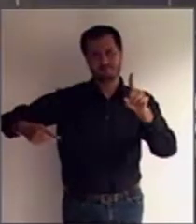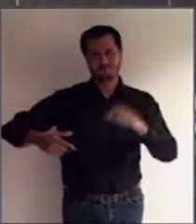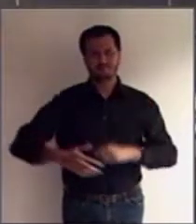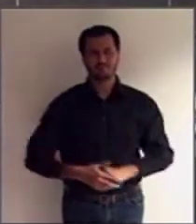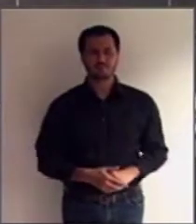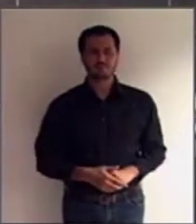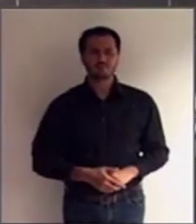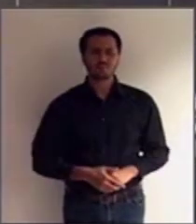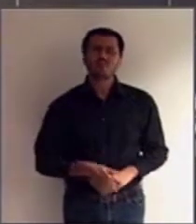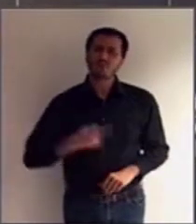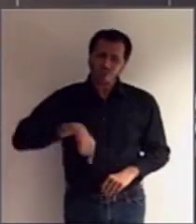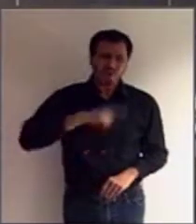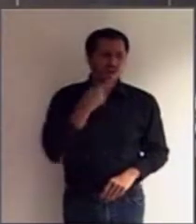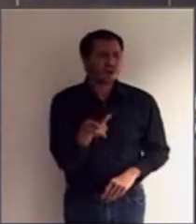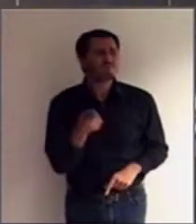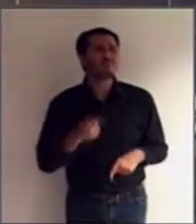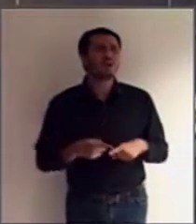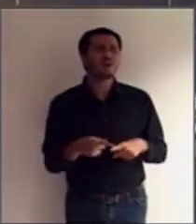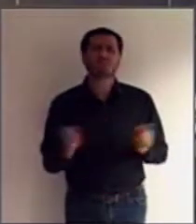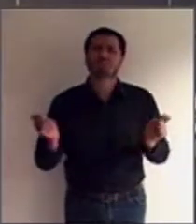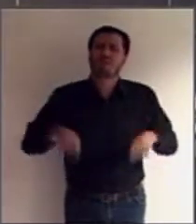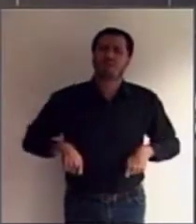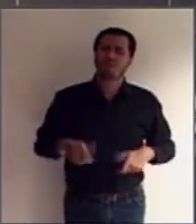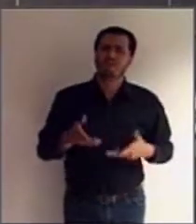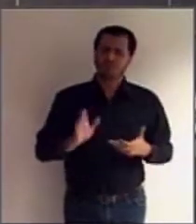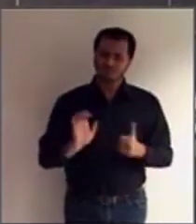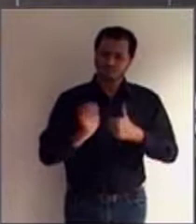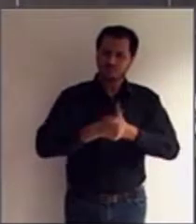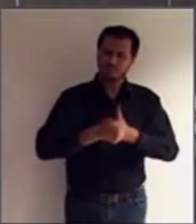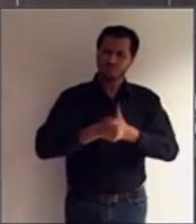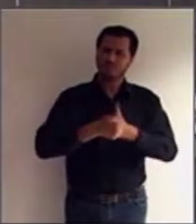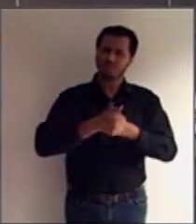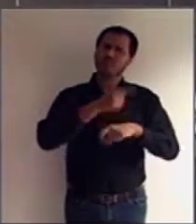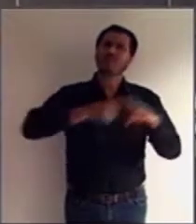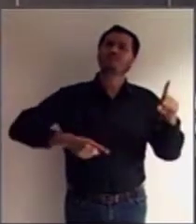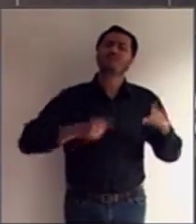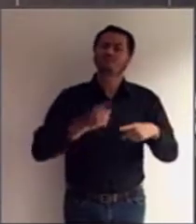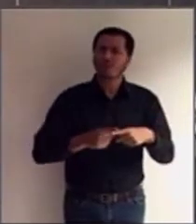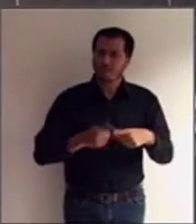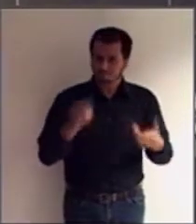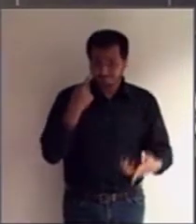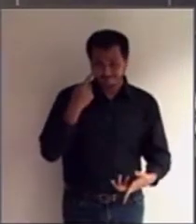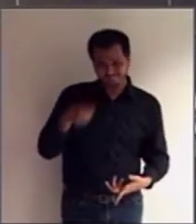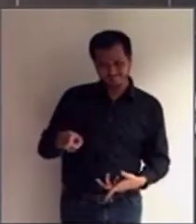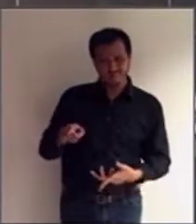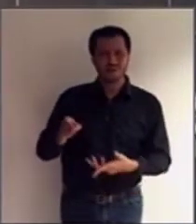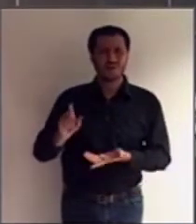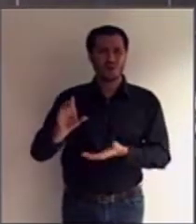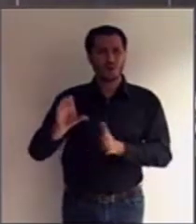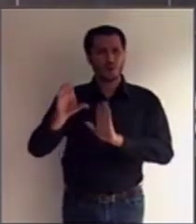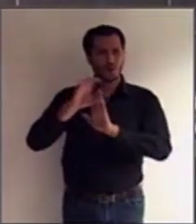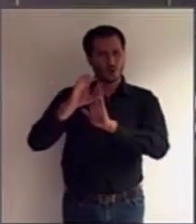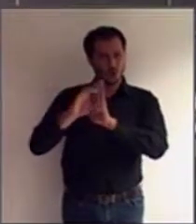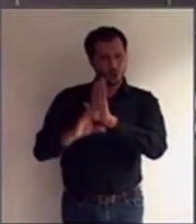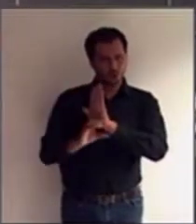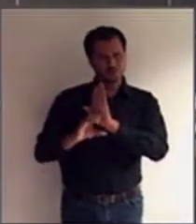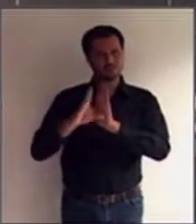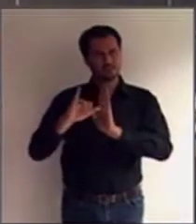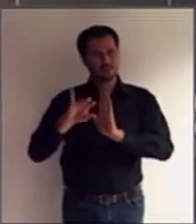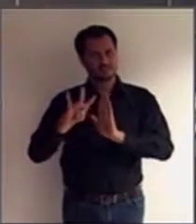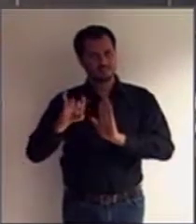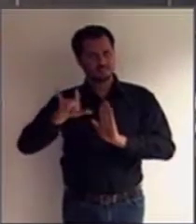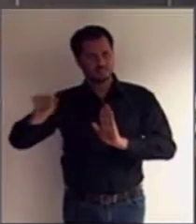fazermos a interdição parcial? Se nós formos ao Código Civil, nós vamos encontrar nos artigos